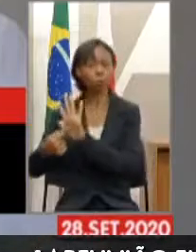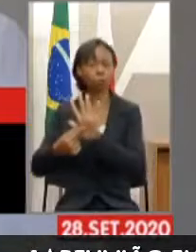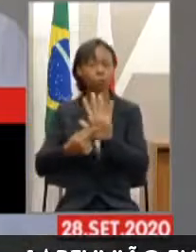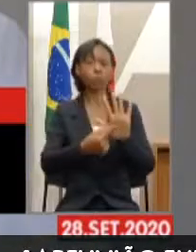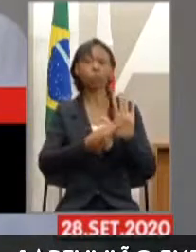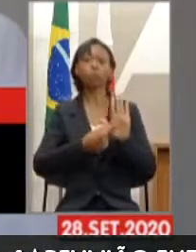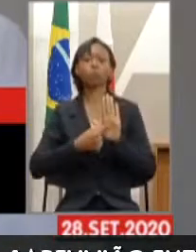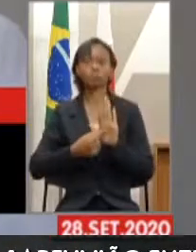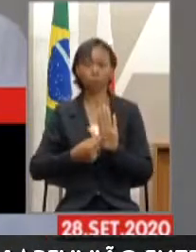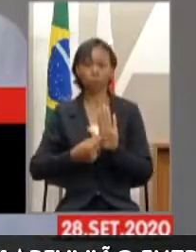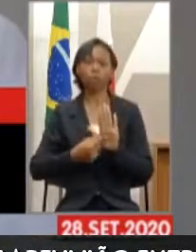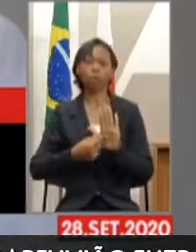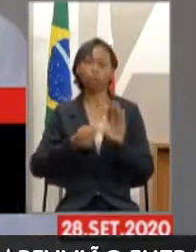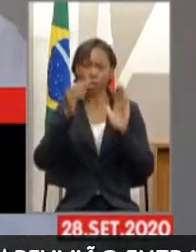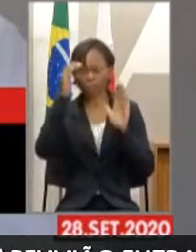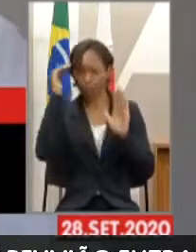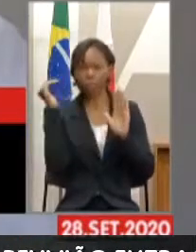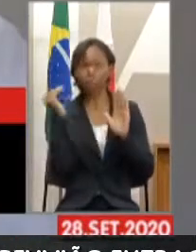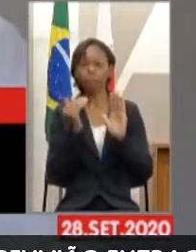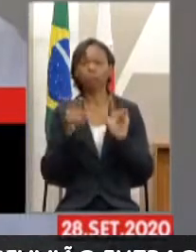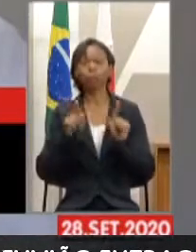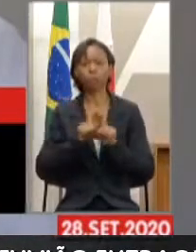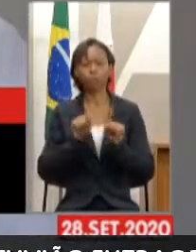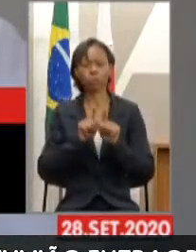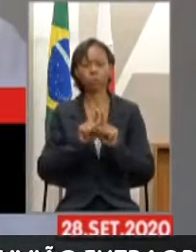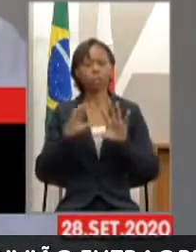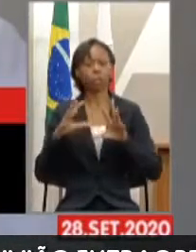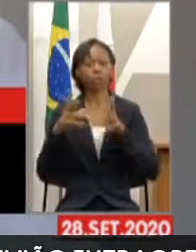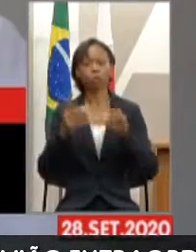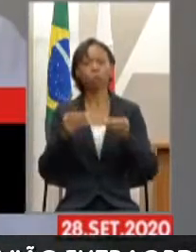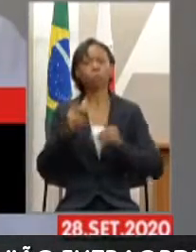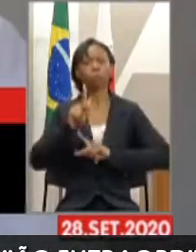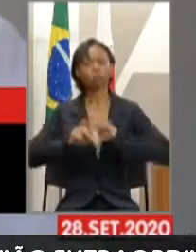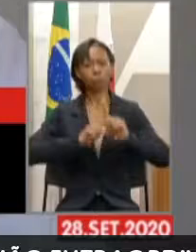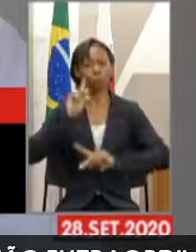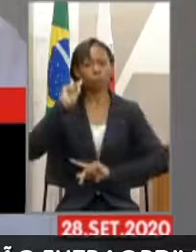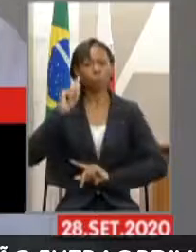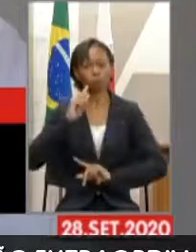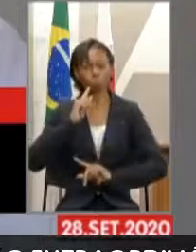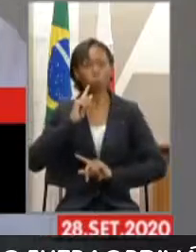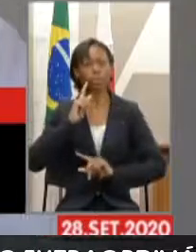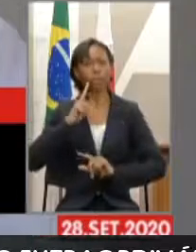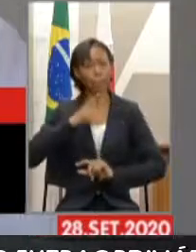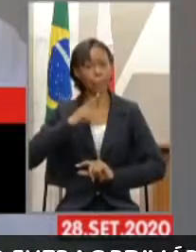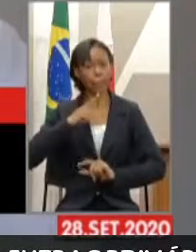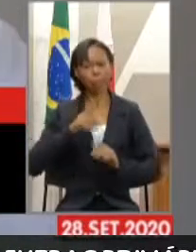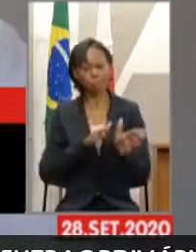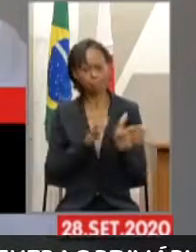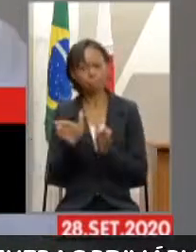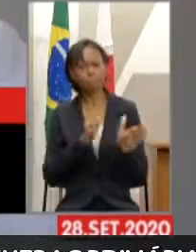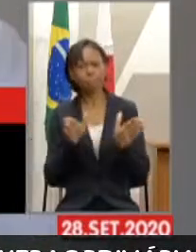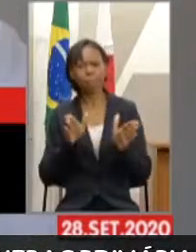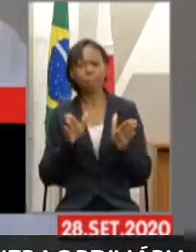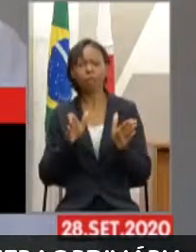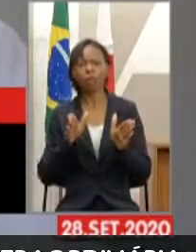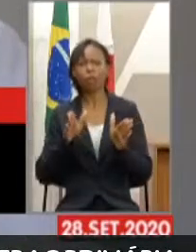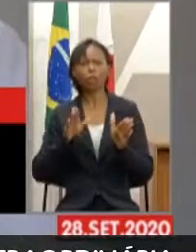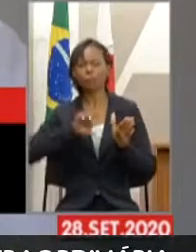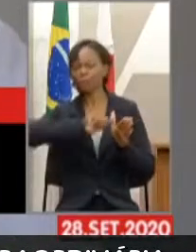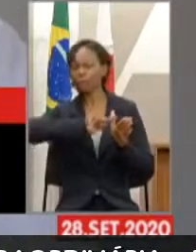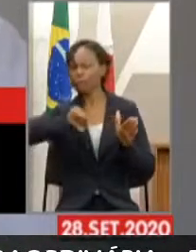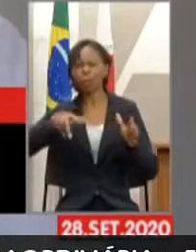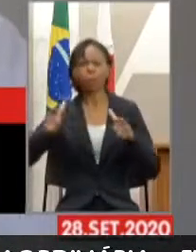e o seu respeito a todas as pessoas surdas com acessibilidade e inclusão nos vários lugares da nossa sociedade.